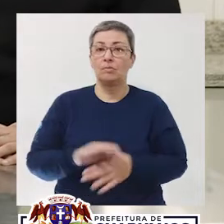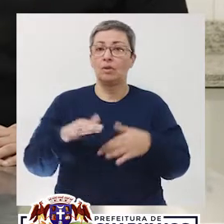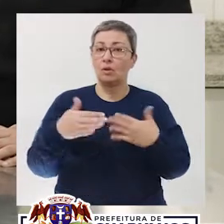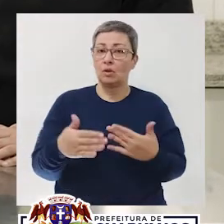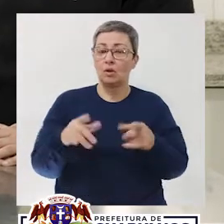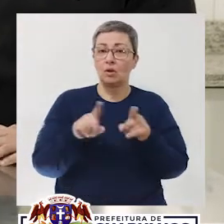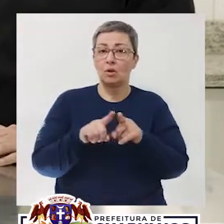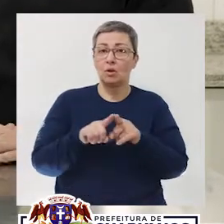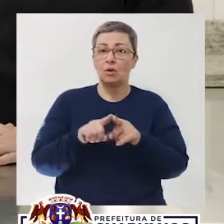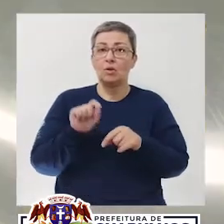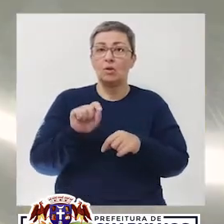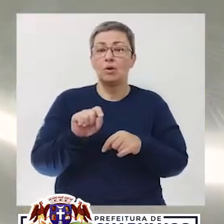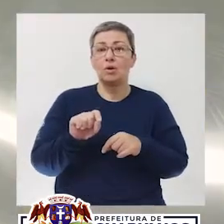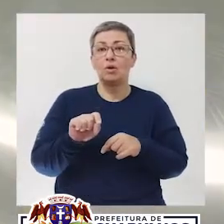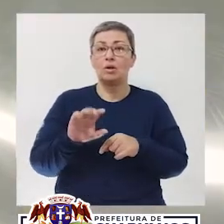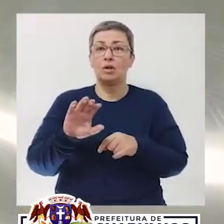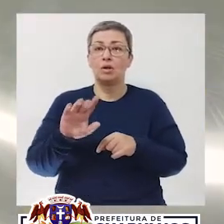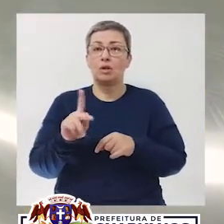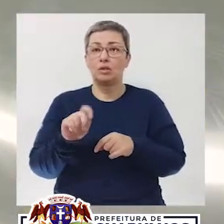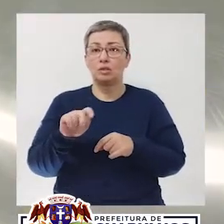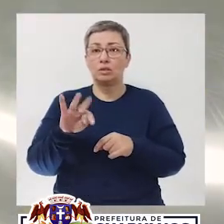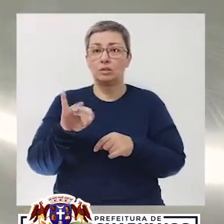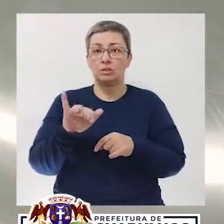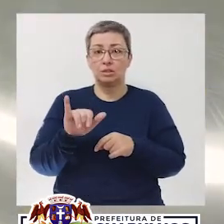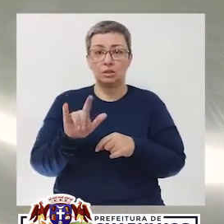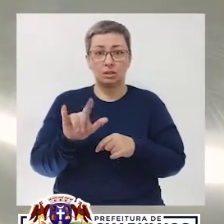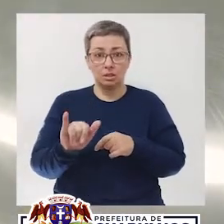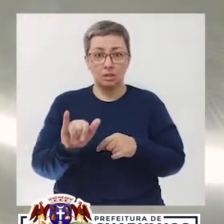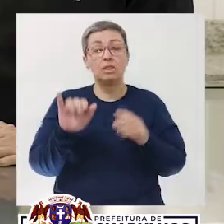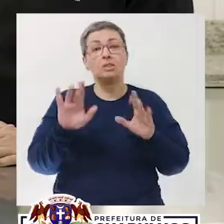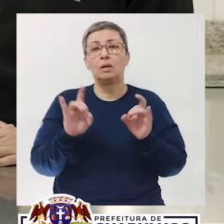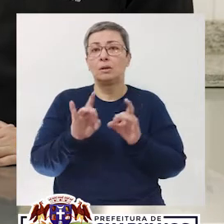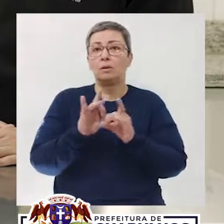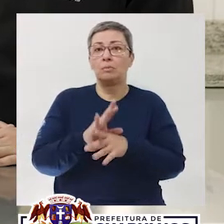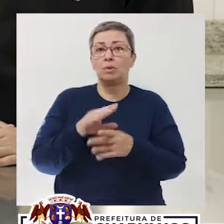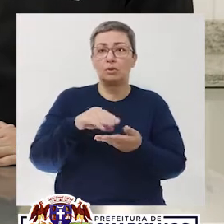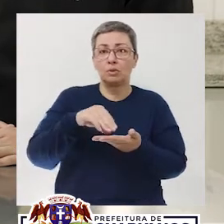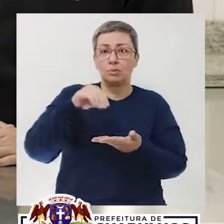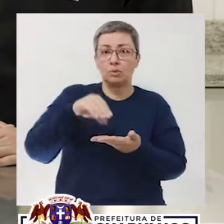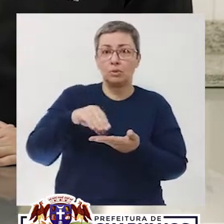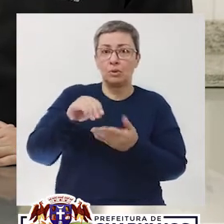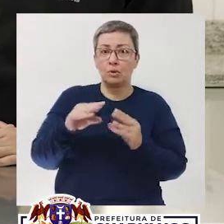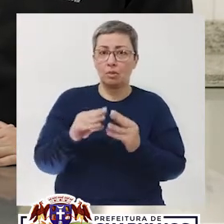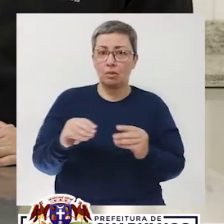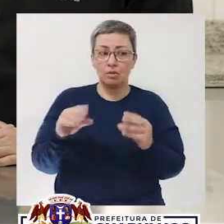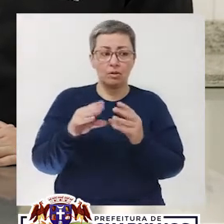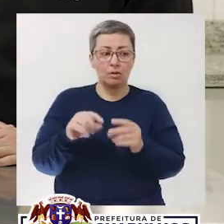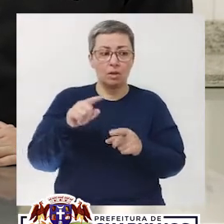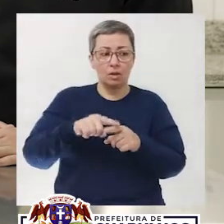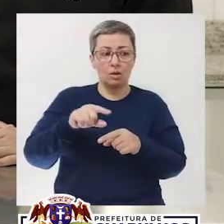Então, o nosso chantilly já está batido em picos moles, ó.